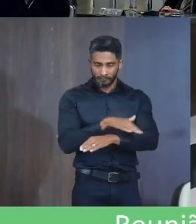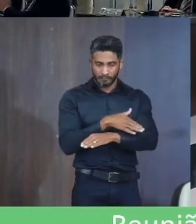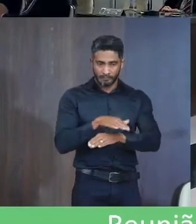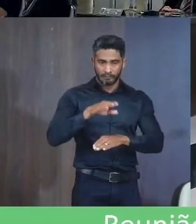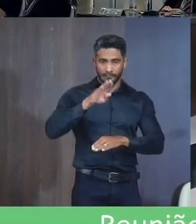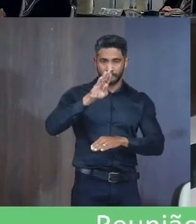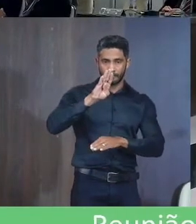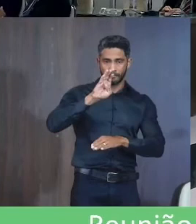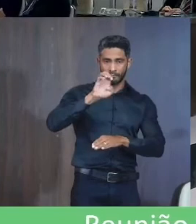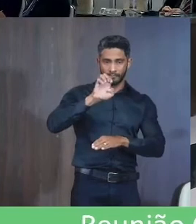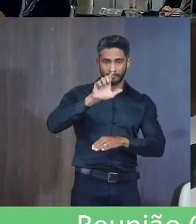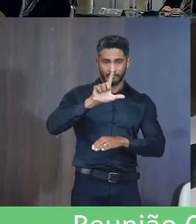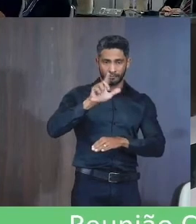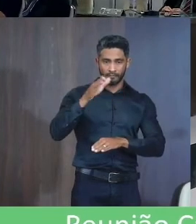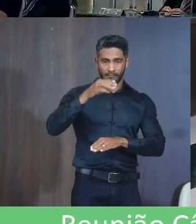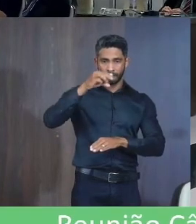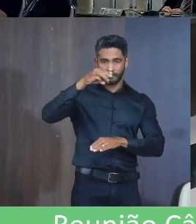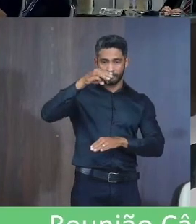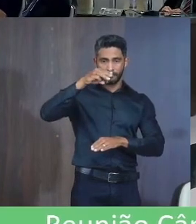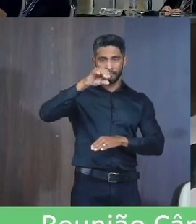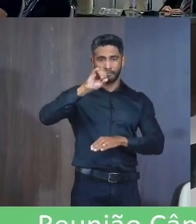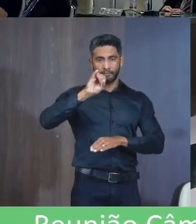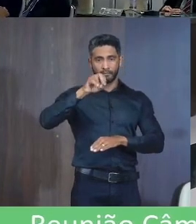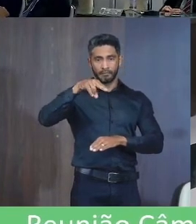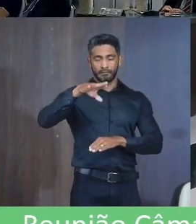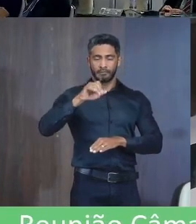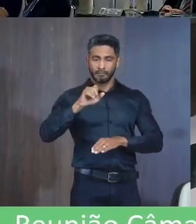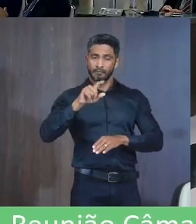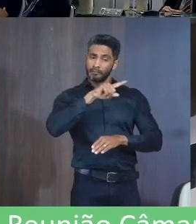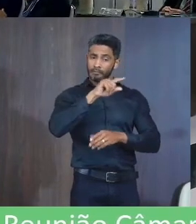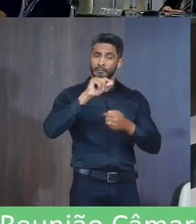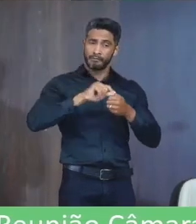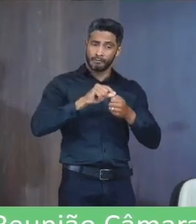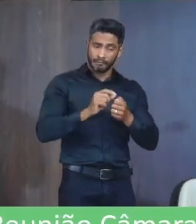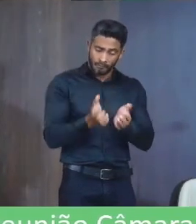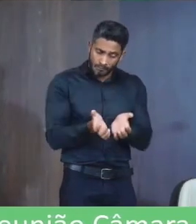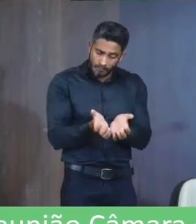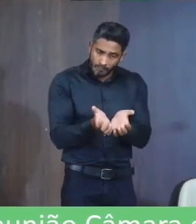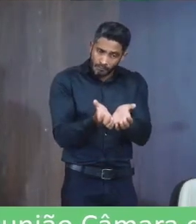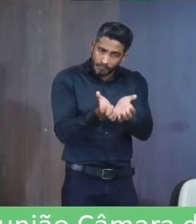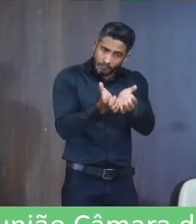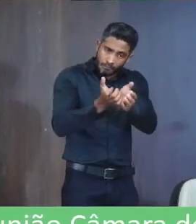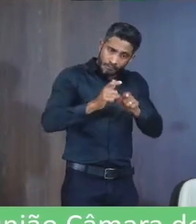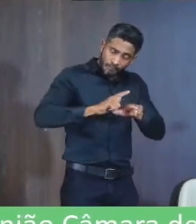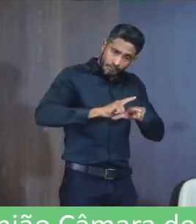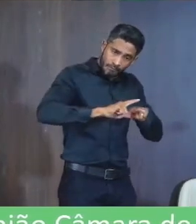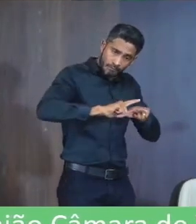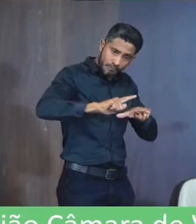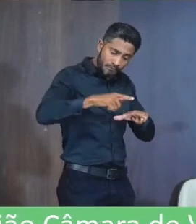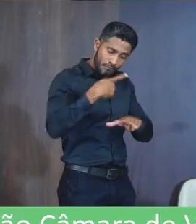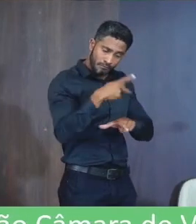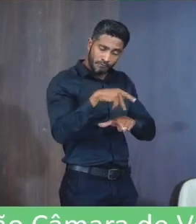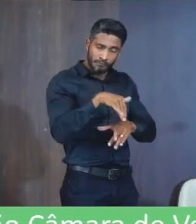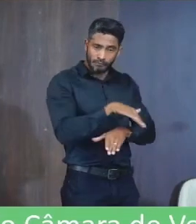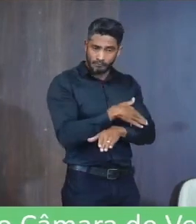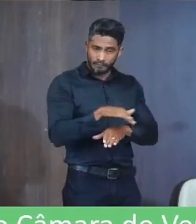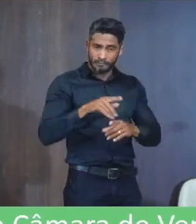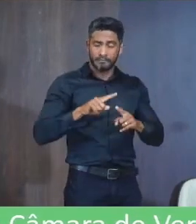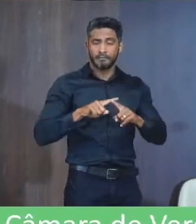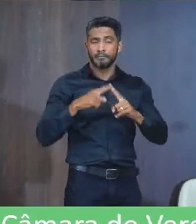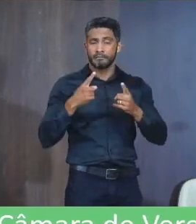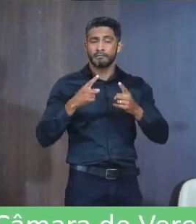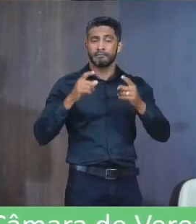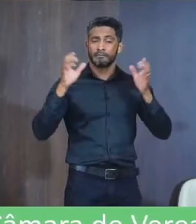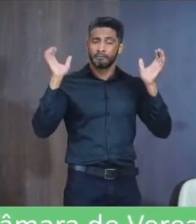Belgo Mineira Onde foi feito Um patrulhamento Lá E Aquela rua Depois